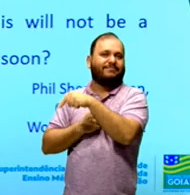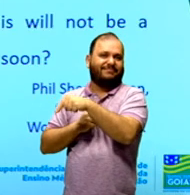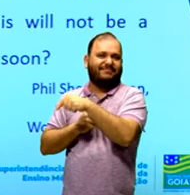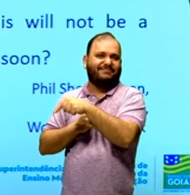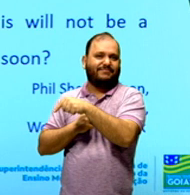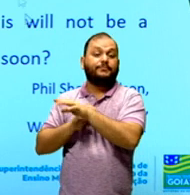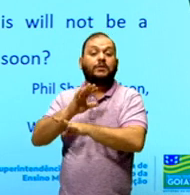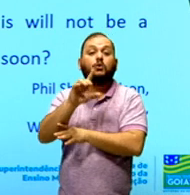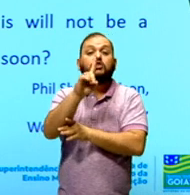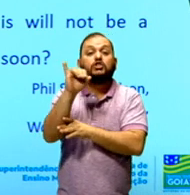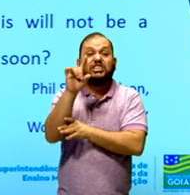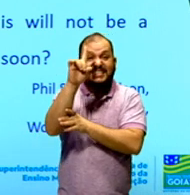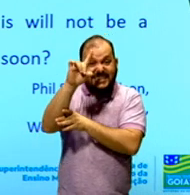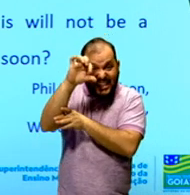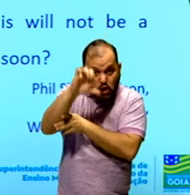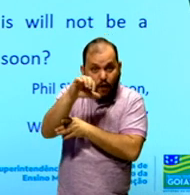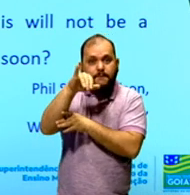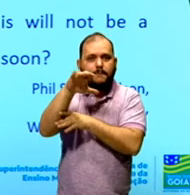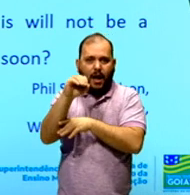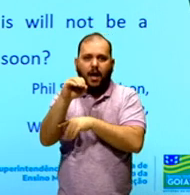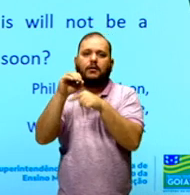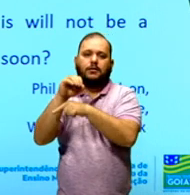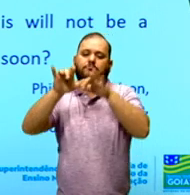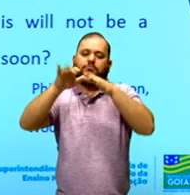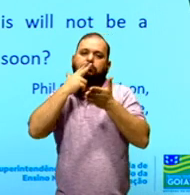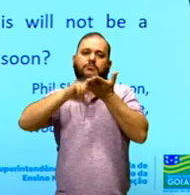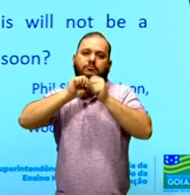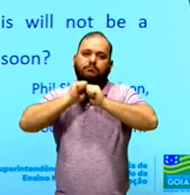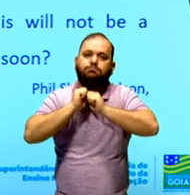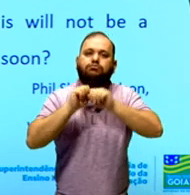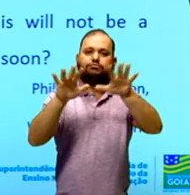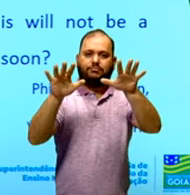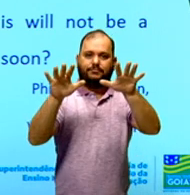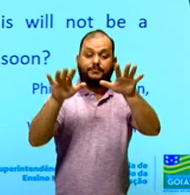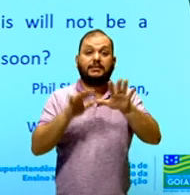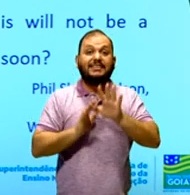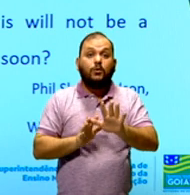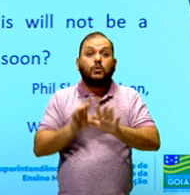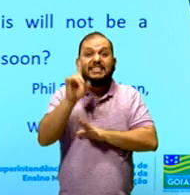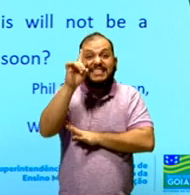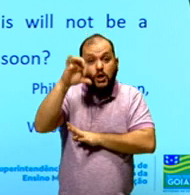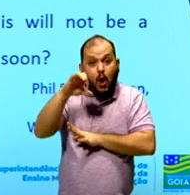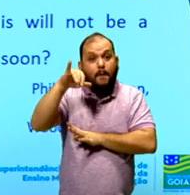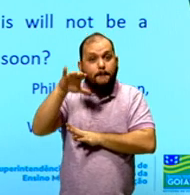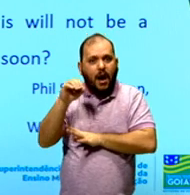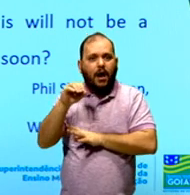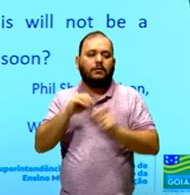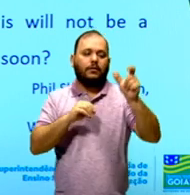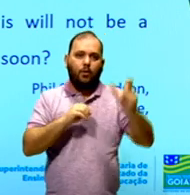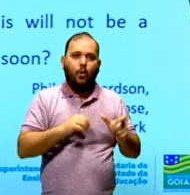19 de maio, essa carta foi publicada, e é exatamente no dia 19 de maio que o Primeiro Ministro começa a fazer o